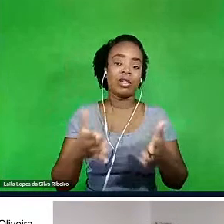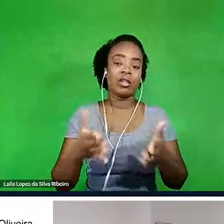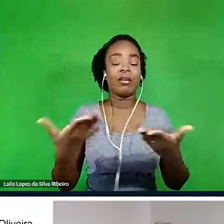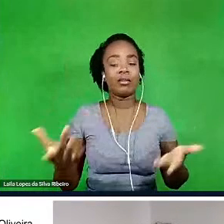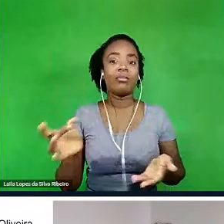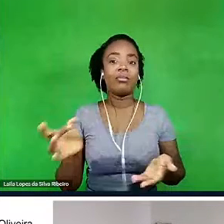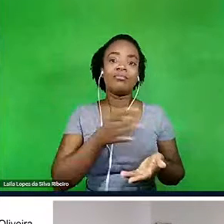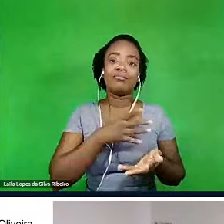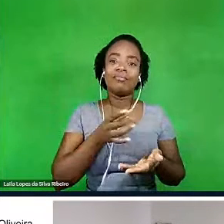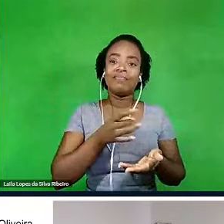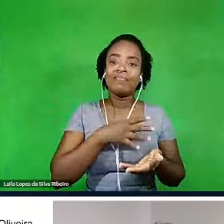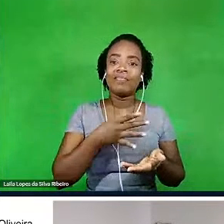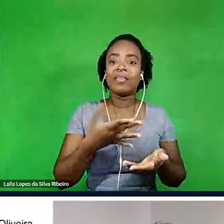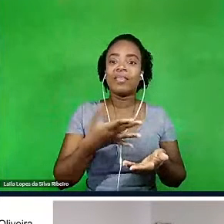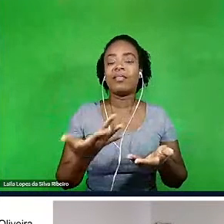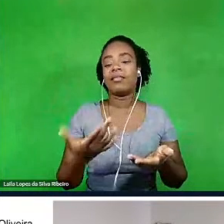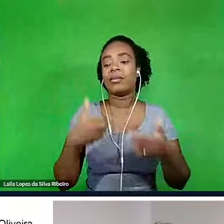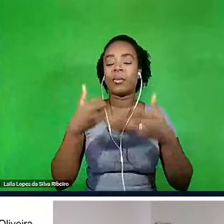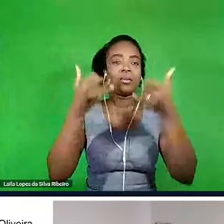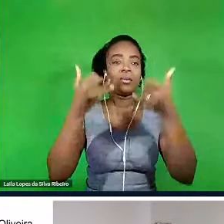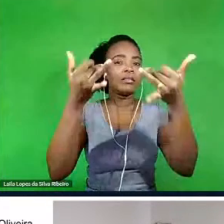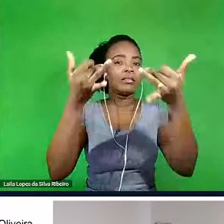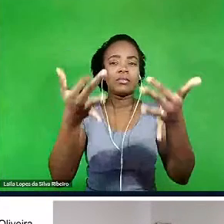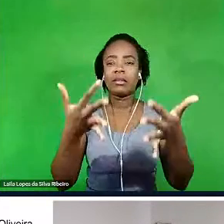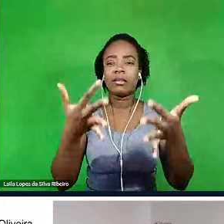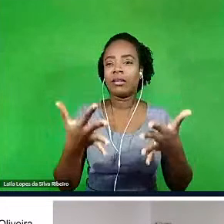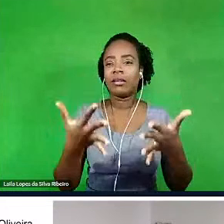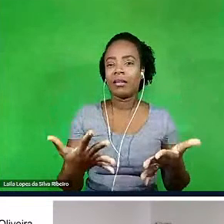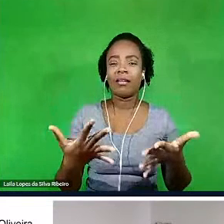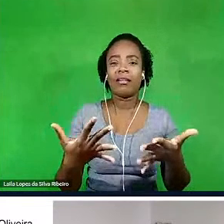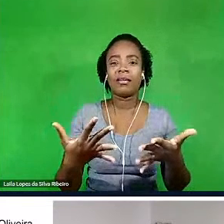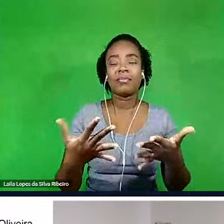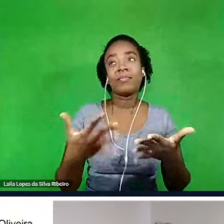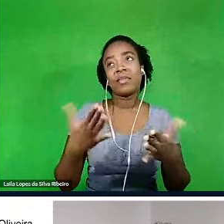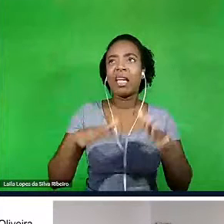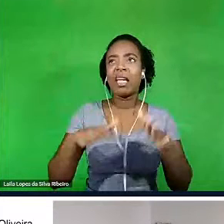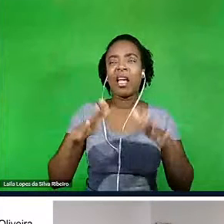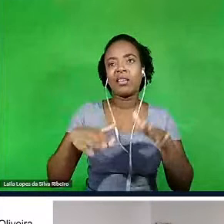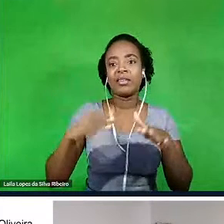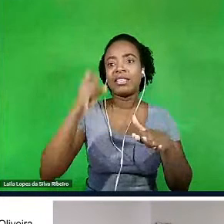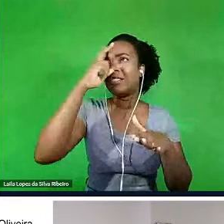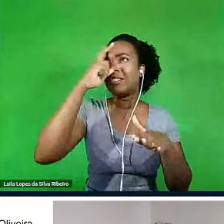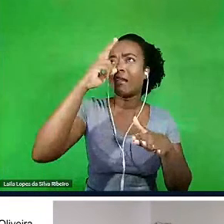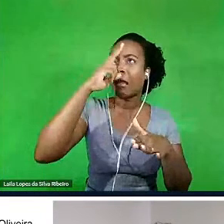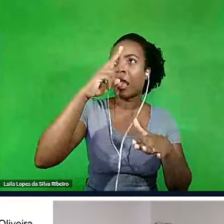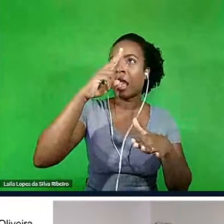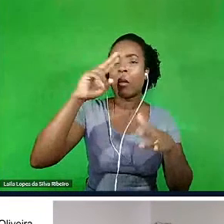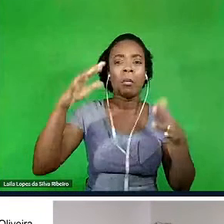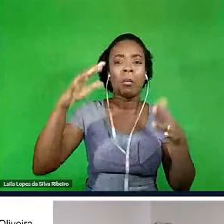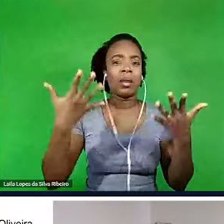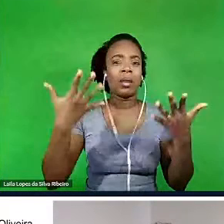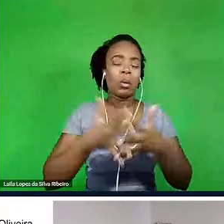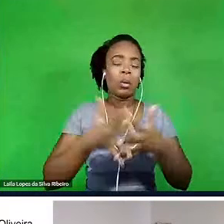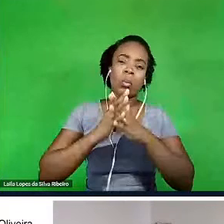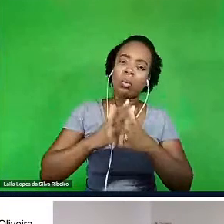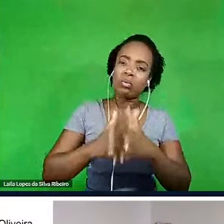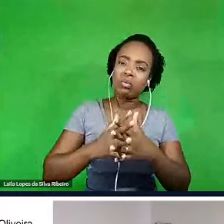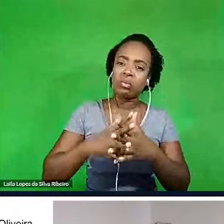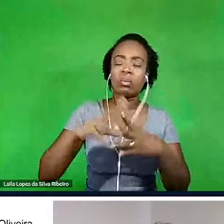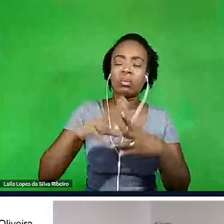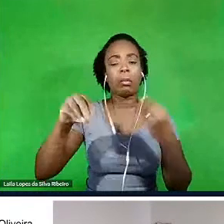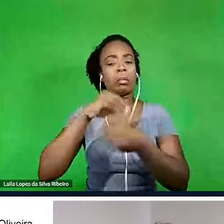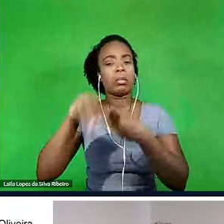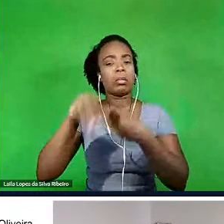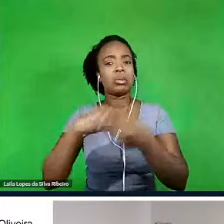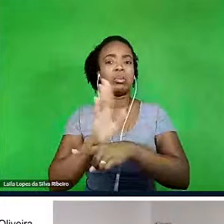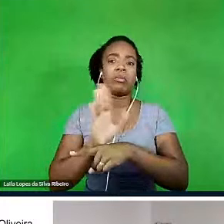sejam, às vezes a gente lembra de coisa que a gente não viu ou confunde que viu num filme e viu no outro, então eu vou